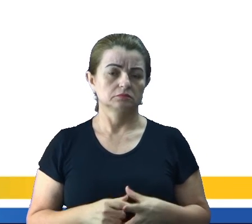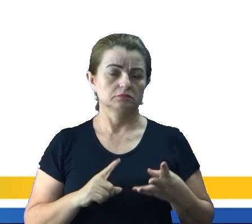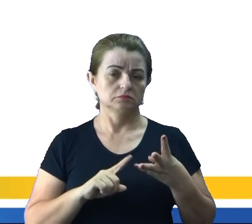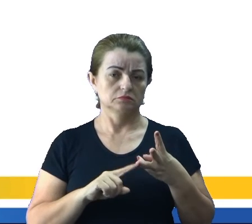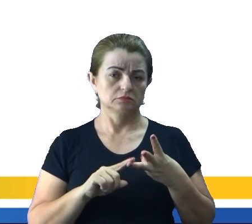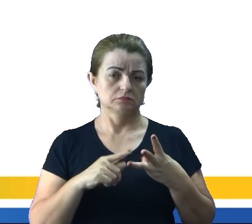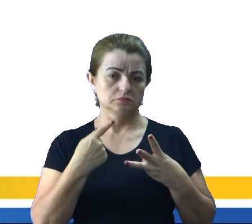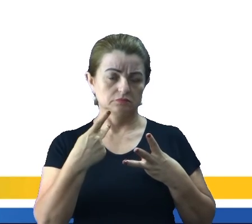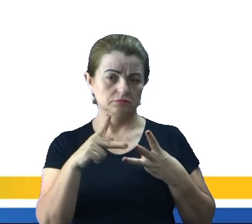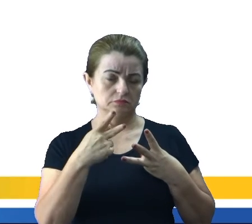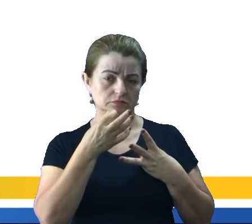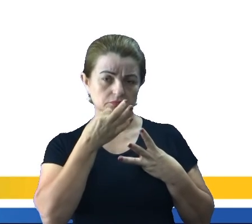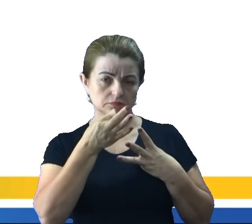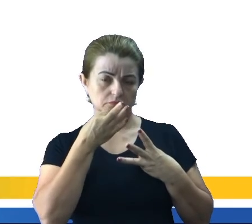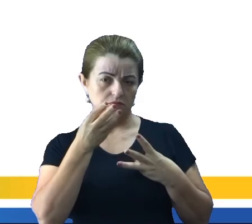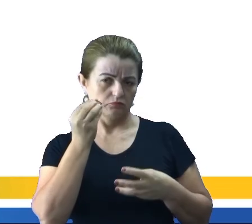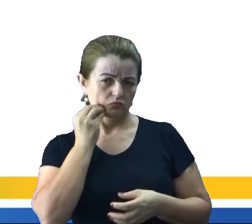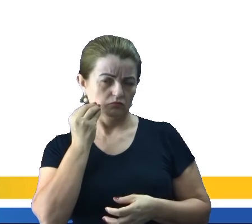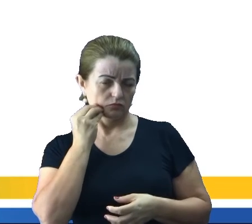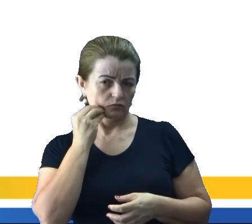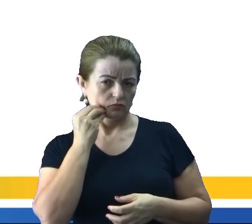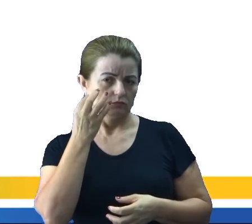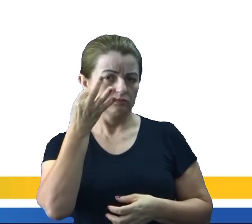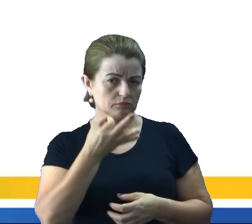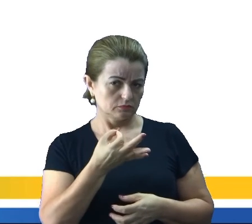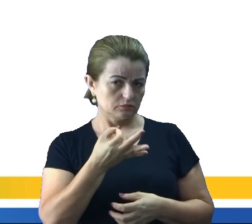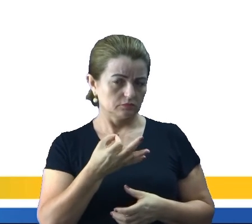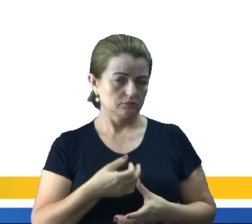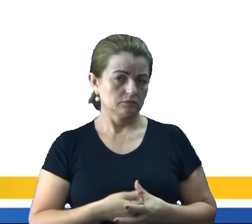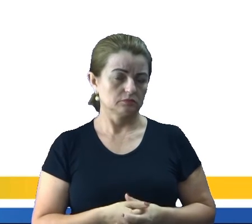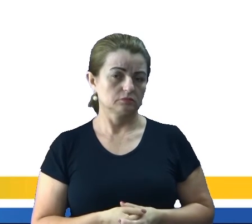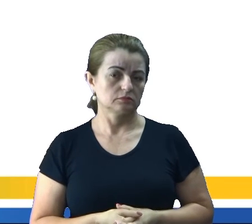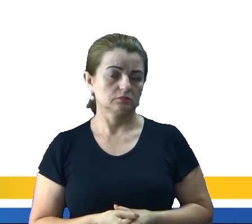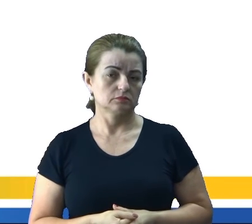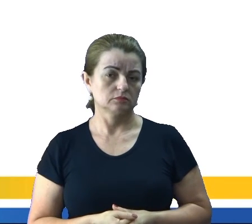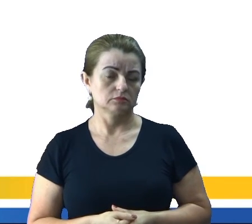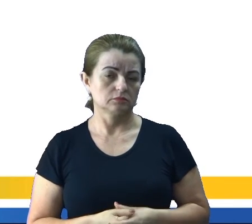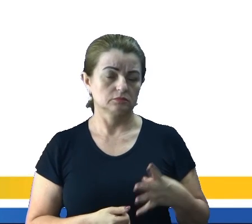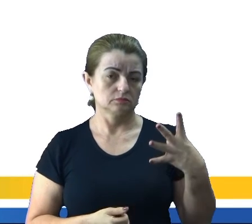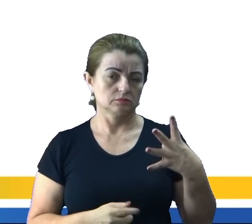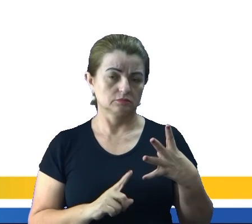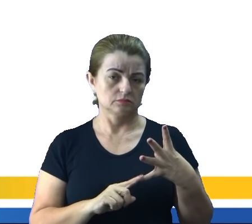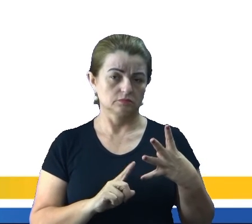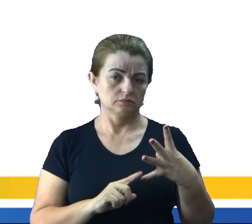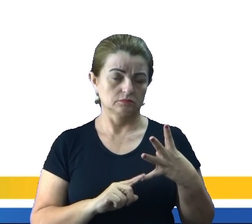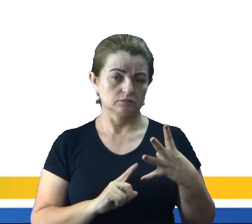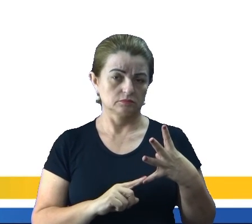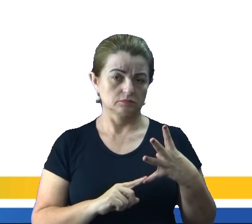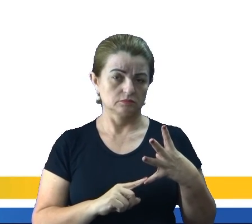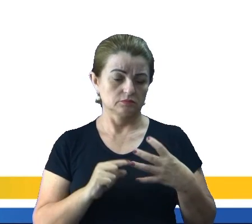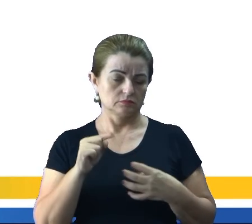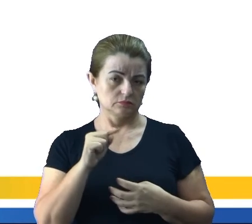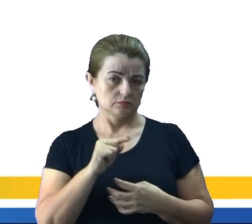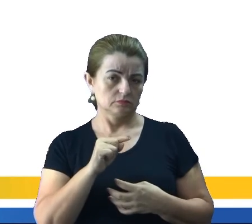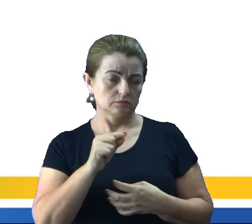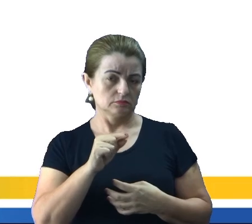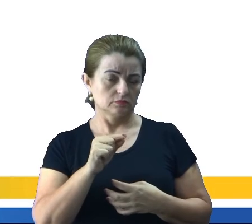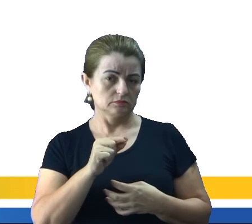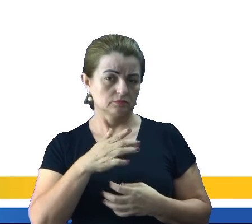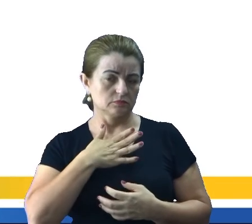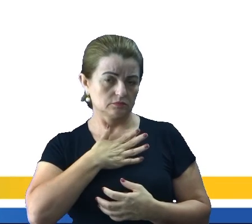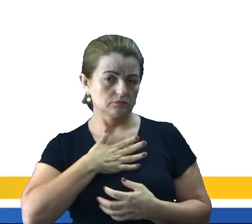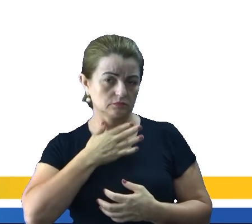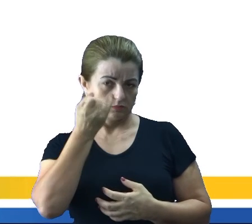Terceira Na sua opinião O experimento vai fazer? funcionar? Na quarta A Susan gostou da ideia do Calvin?